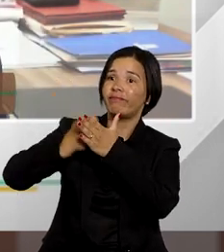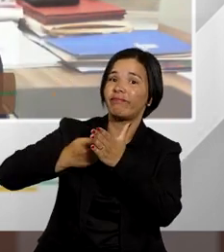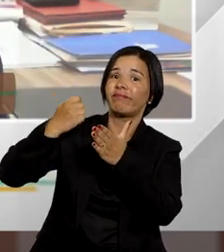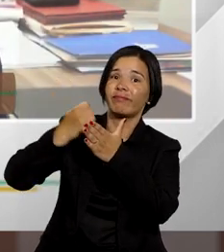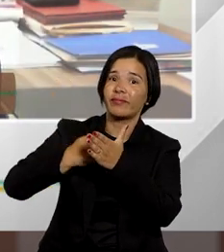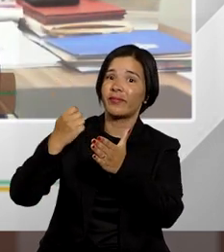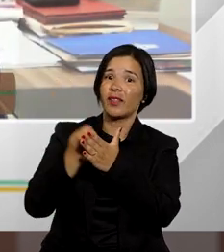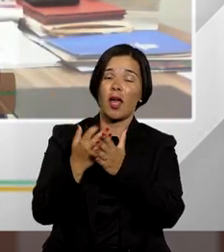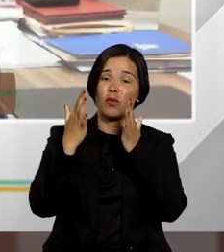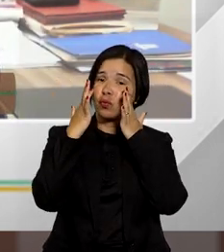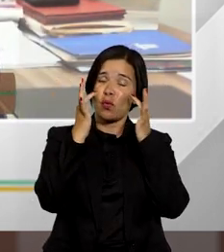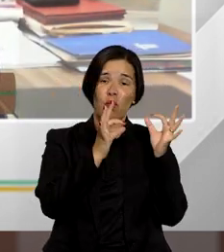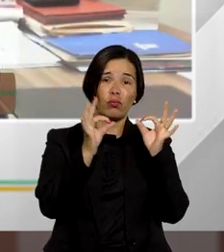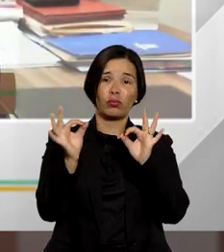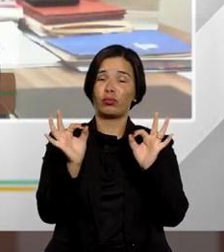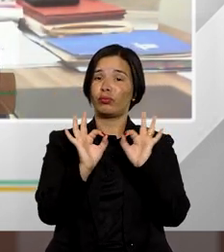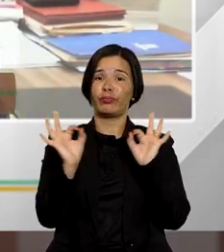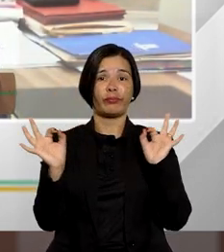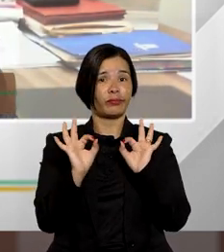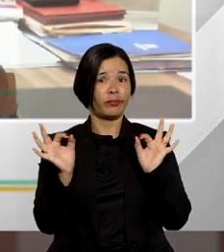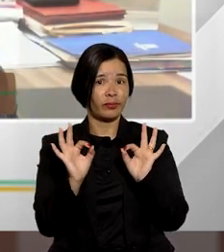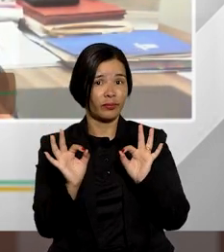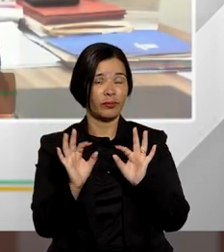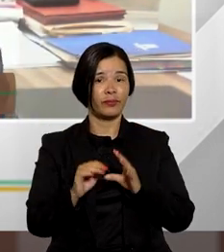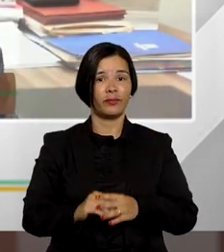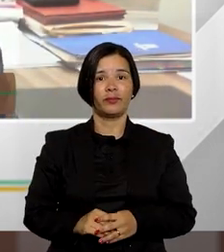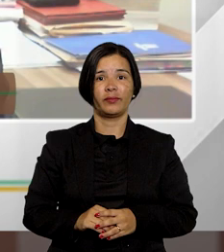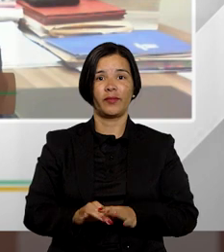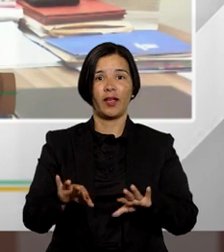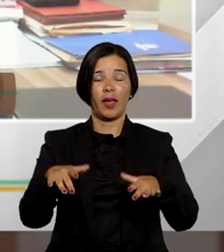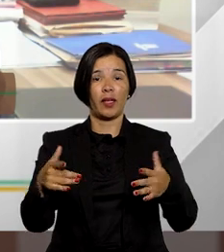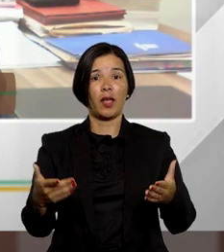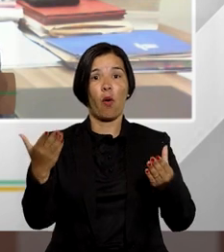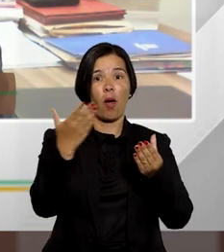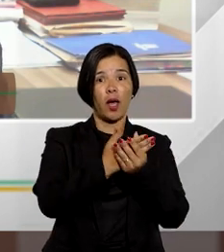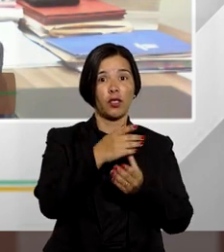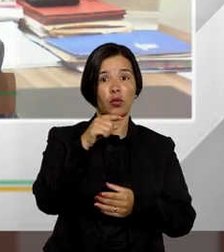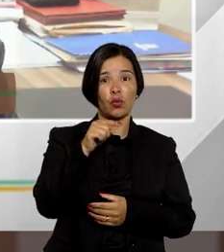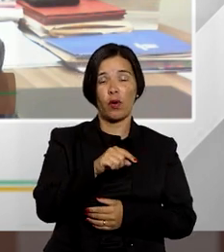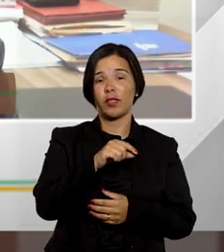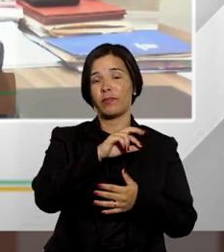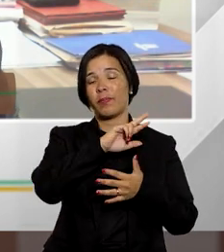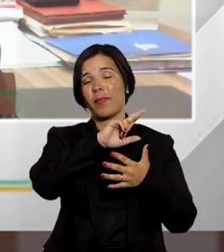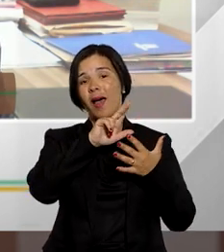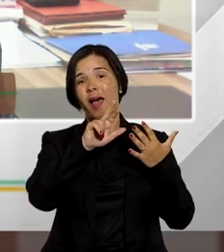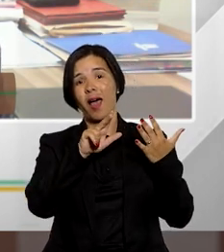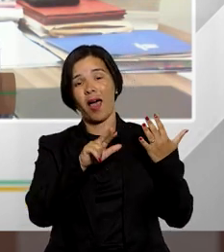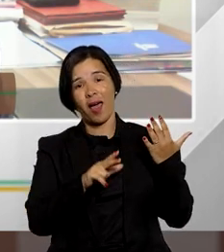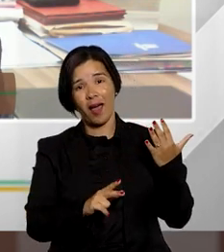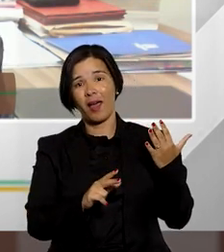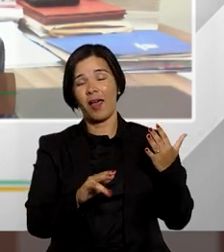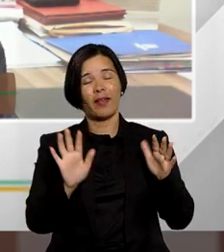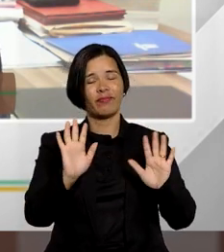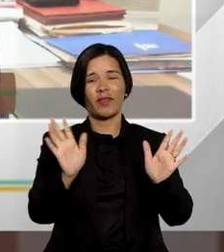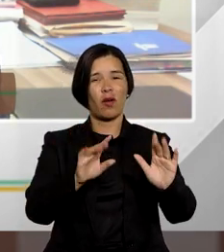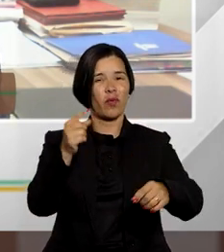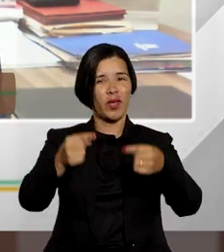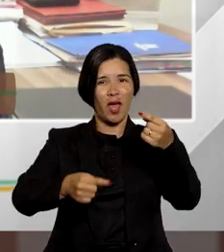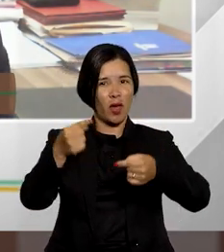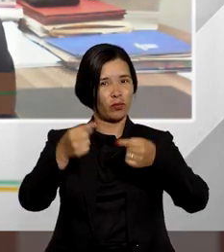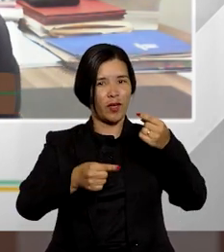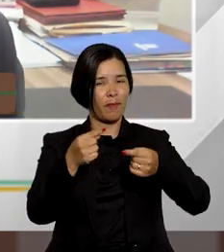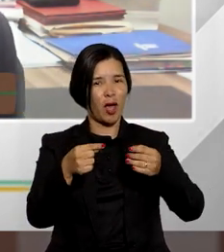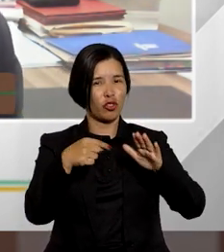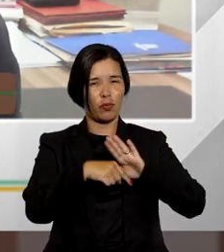não é isso que está sendo observado há ações que por n motivos eu não quero aqui porque o debate está sendo aí